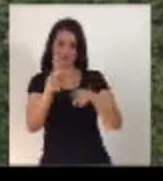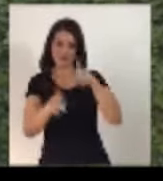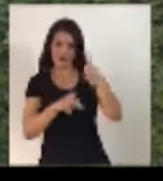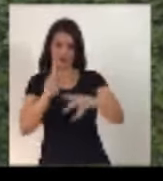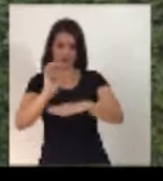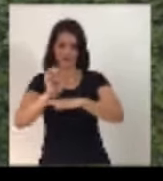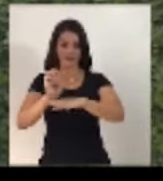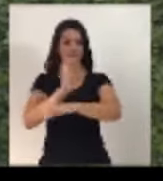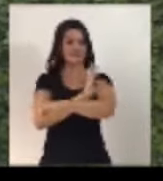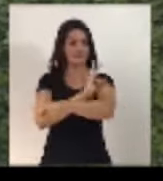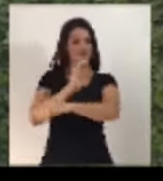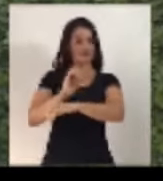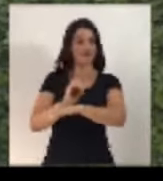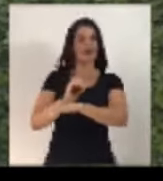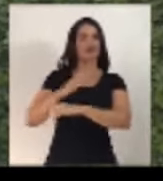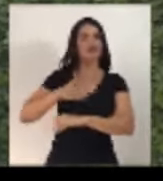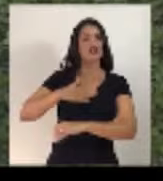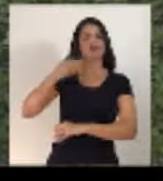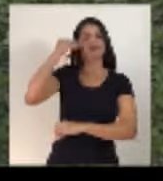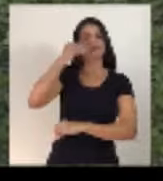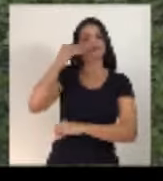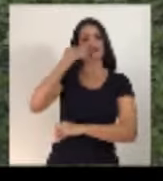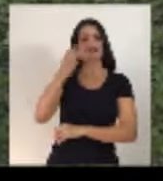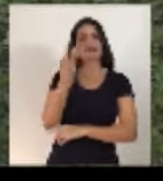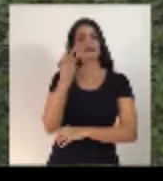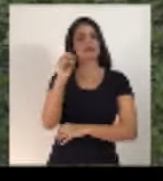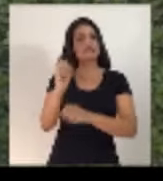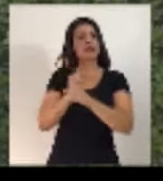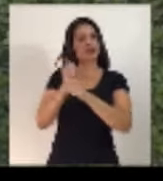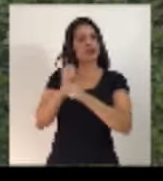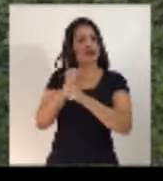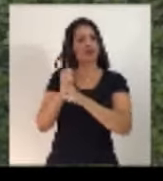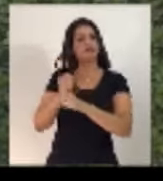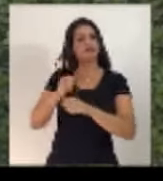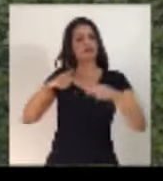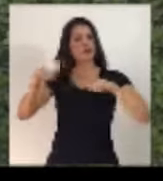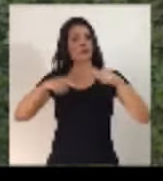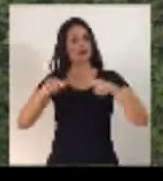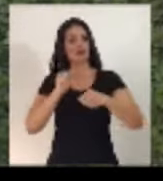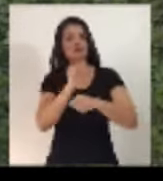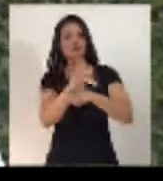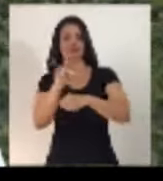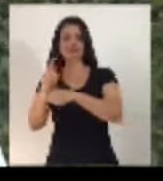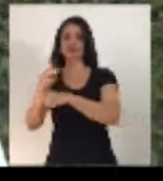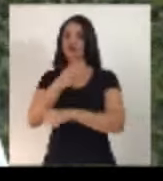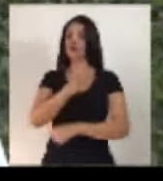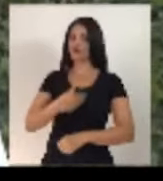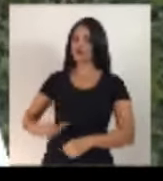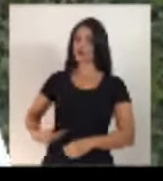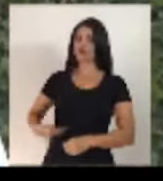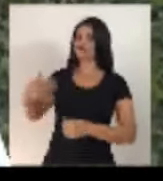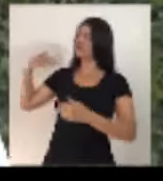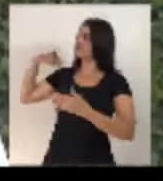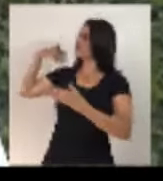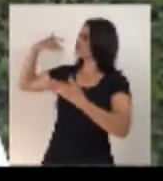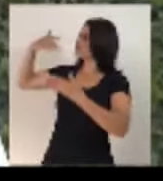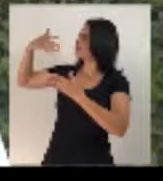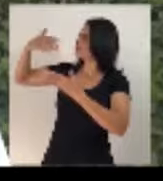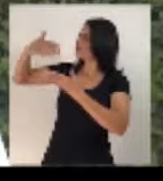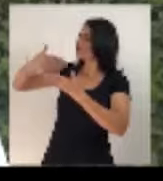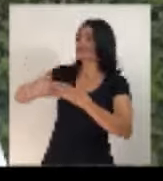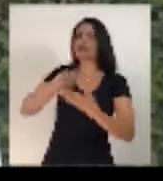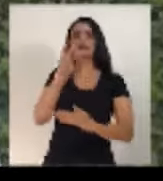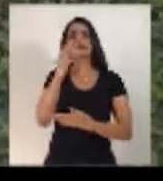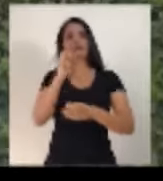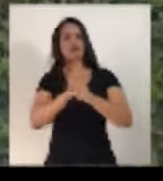o povo tocantinense nesses meus mais de 30 anos de vida pública. Em todo esse período,